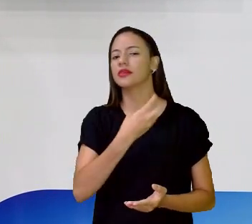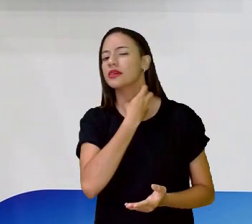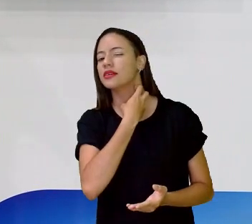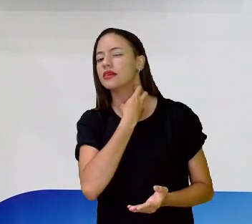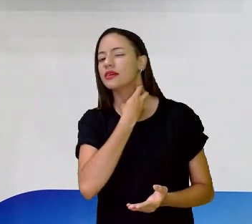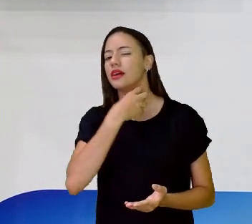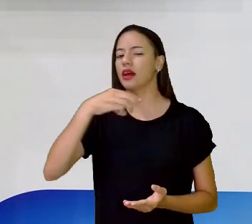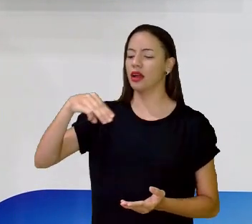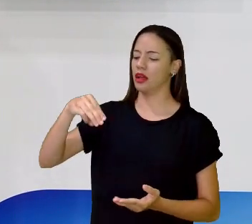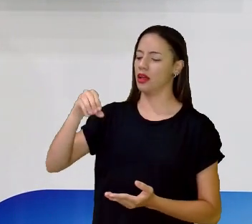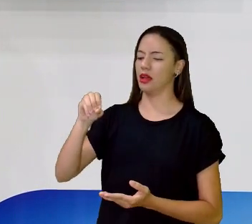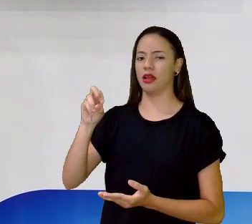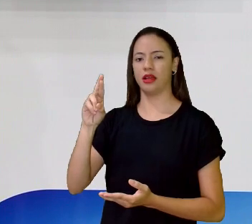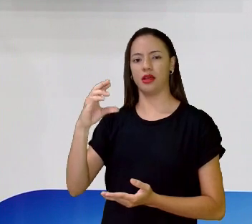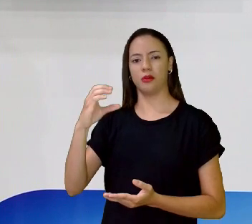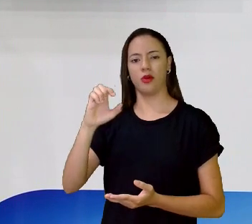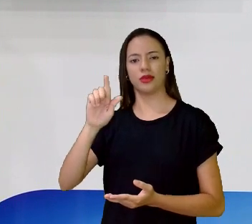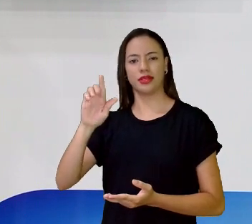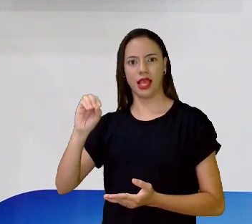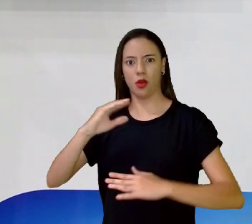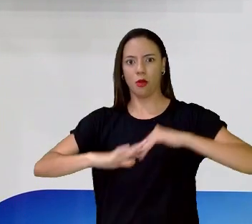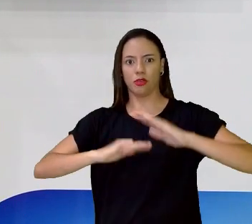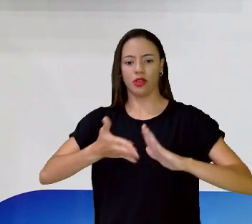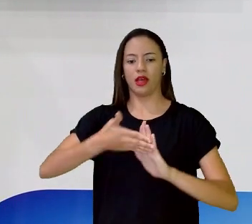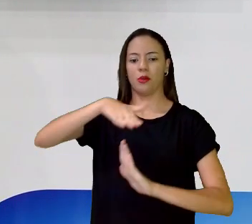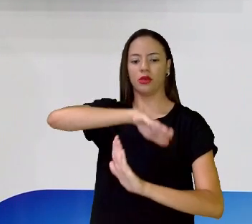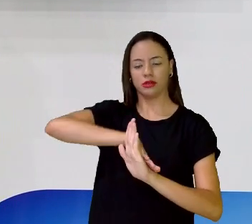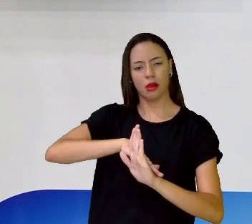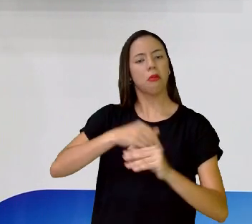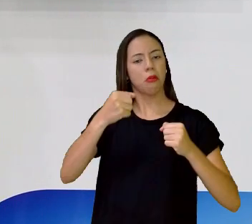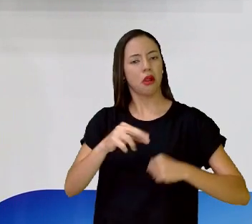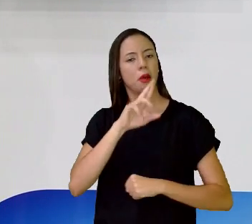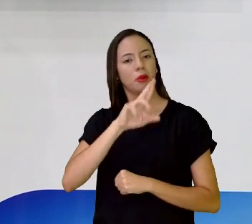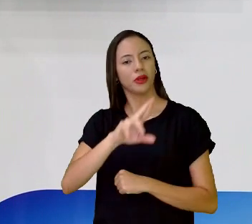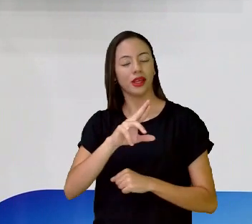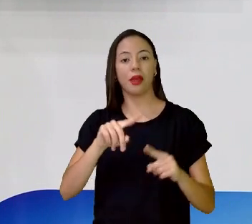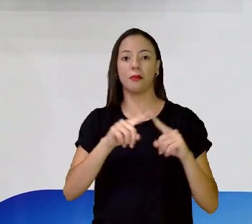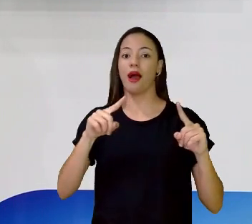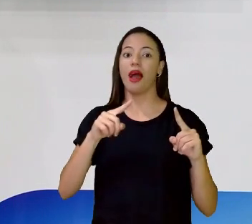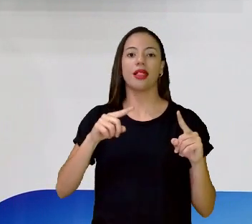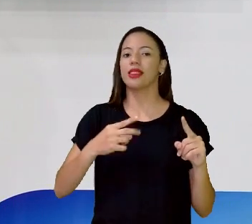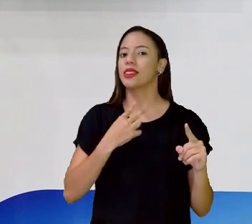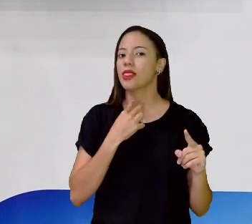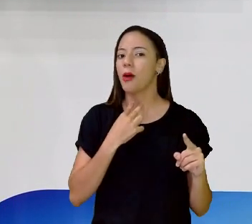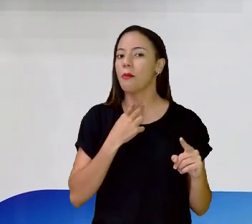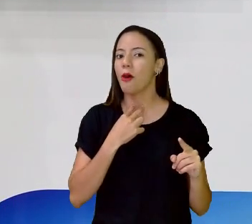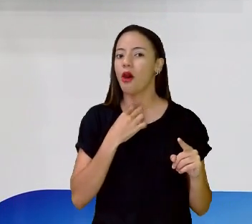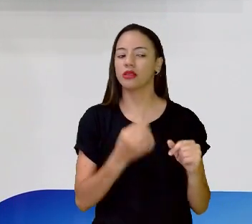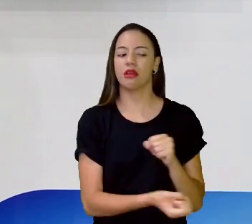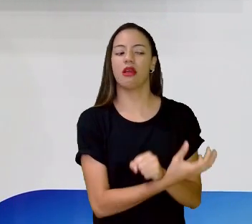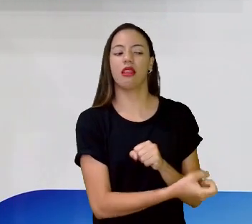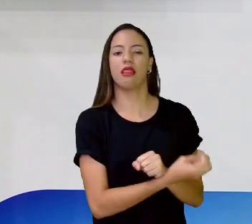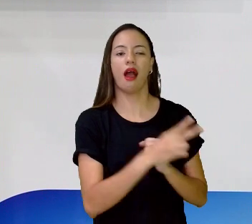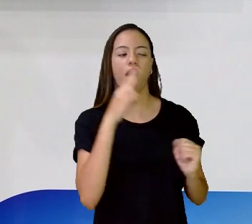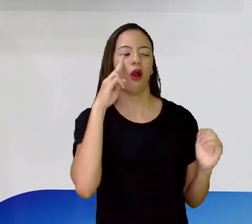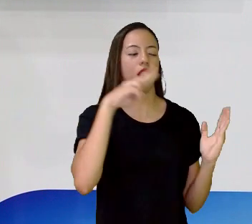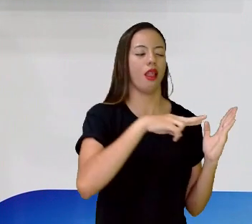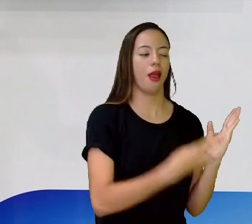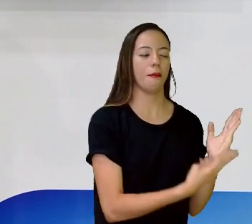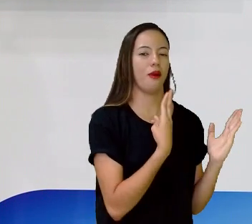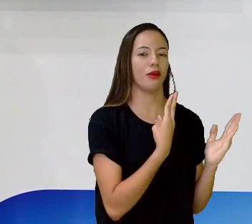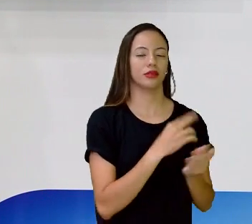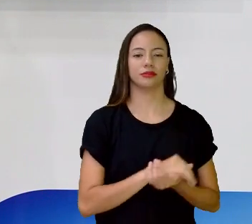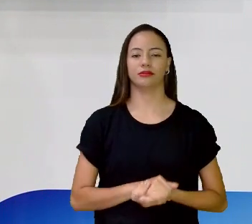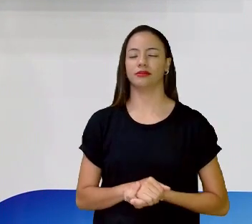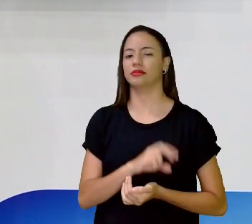O pessoal da produção também pode arriscar alguma resposta sem olhar, né? Sem filar, não pode. Então, o que